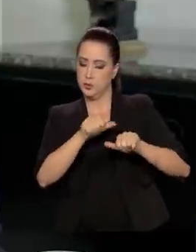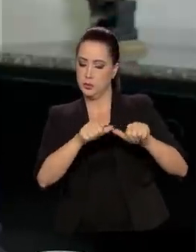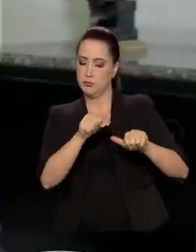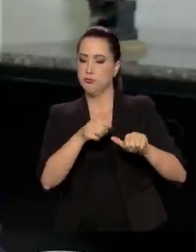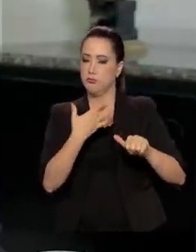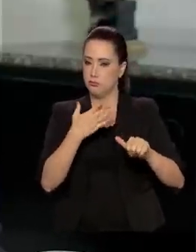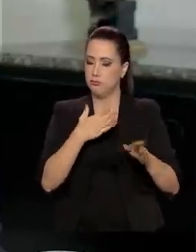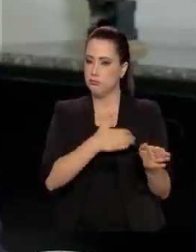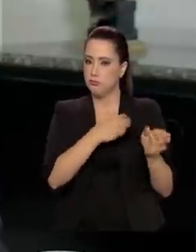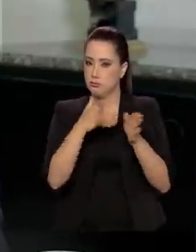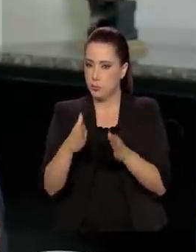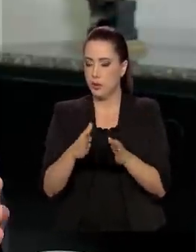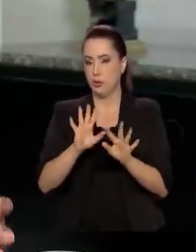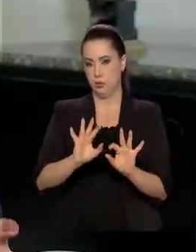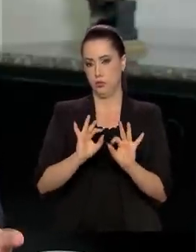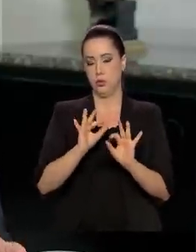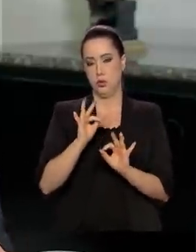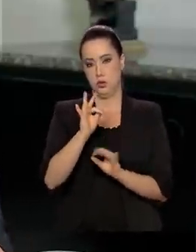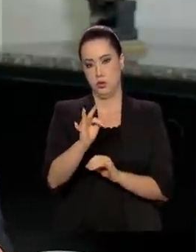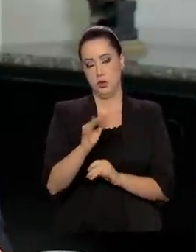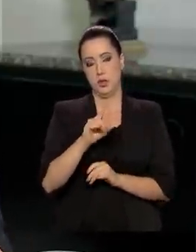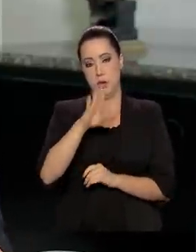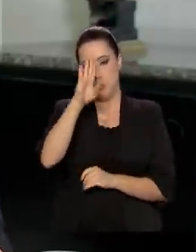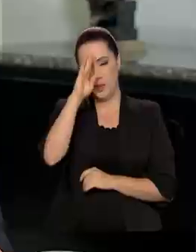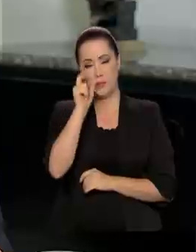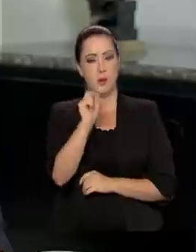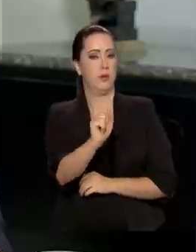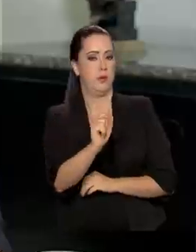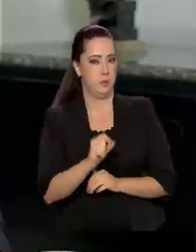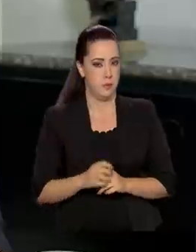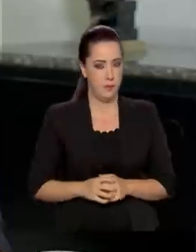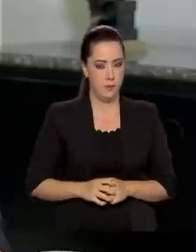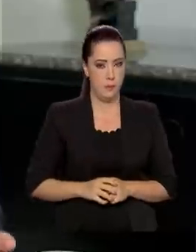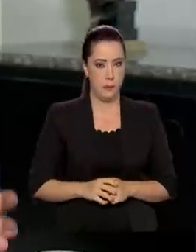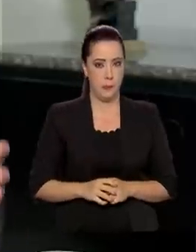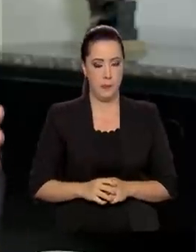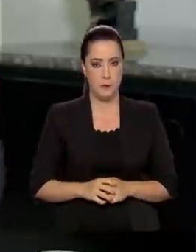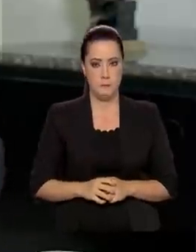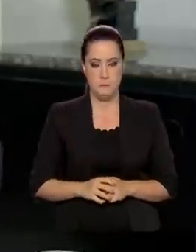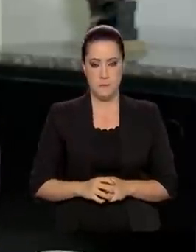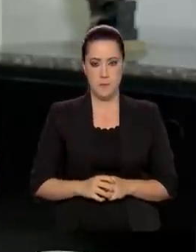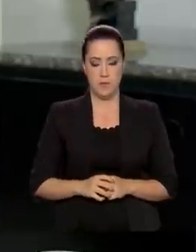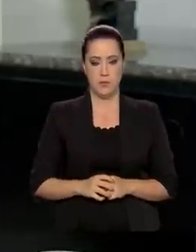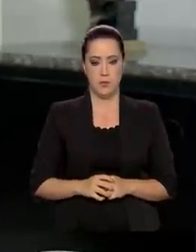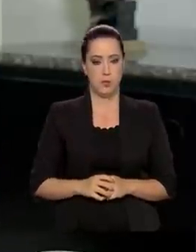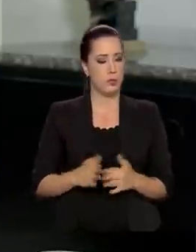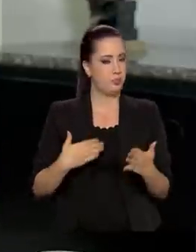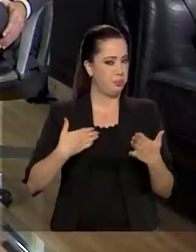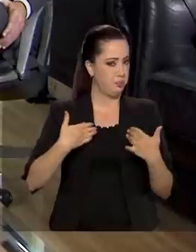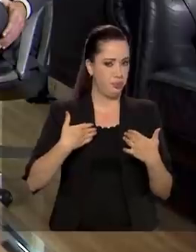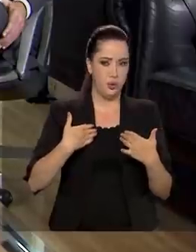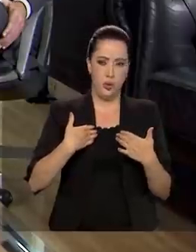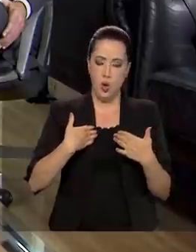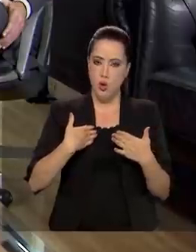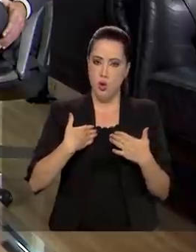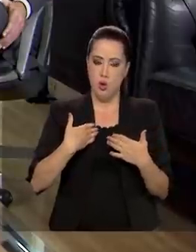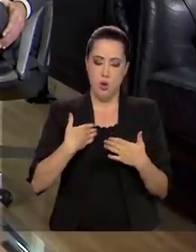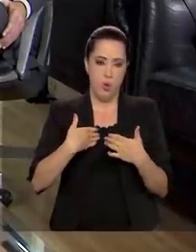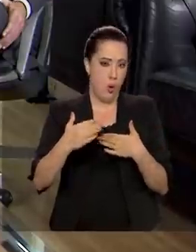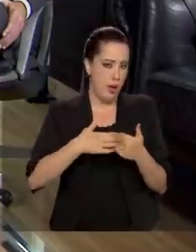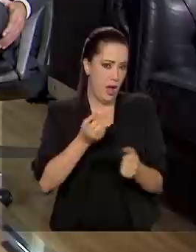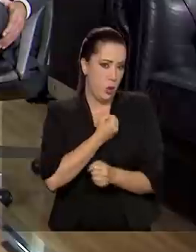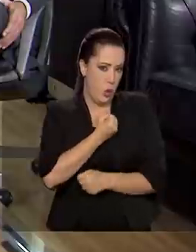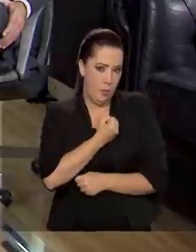Então, o cronograma, a principal lógica desse cronograma é que, independentemente da quantidade da vacina,